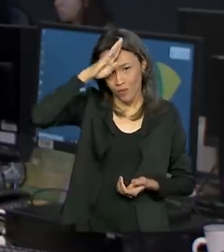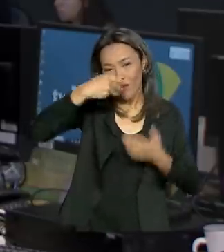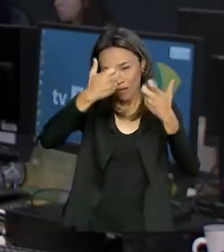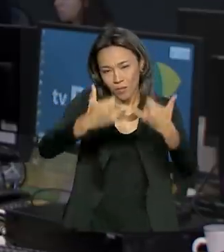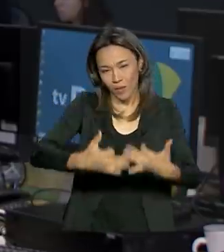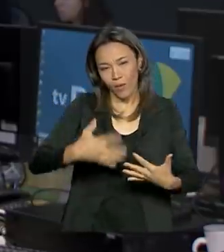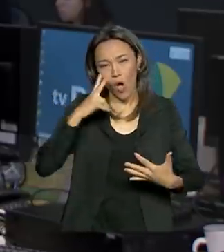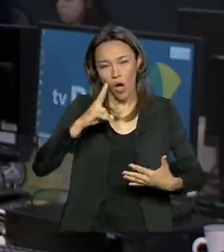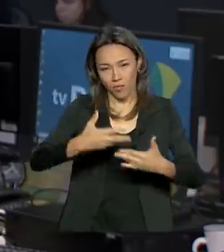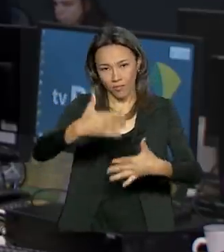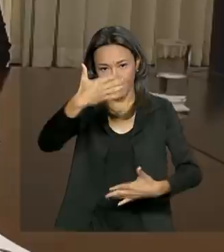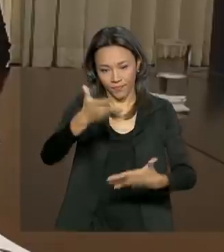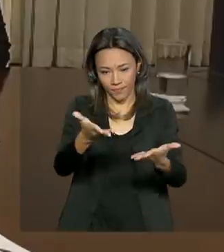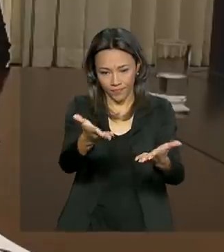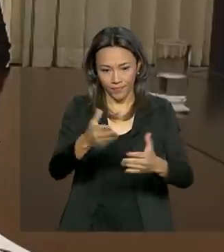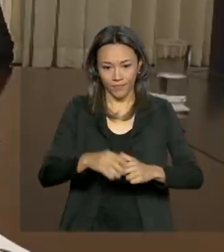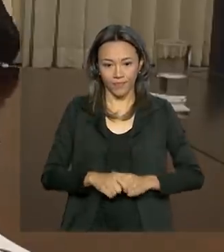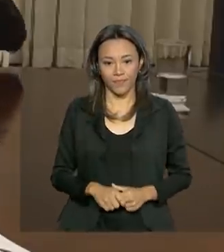Veja aí.